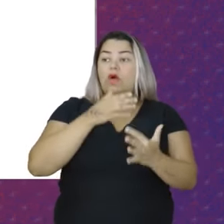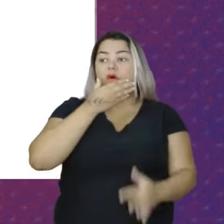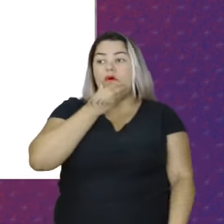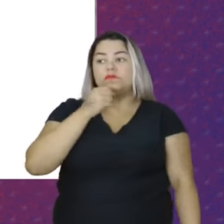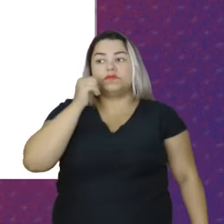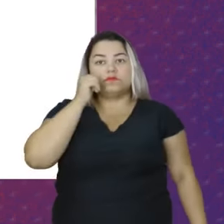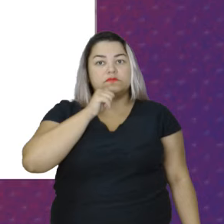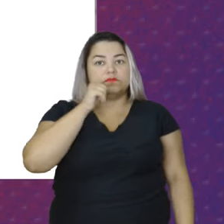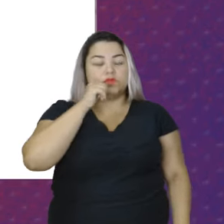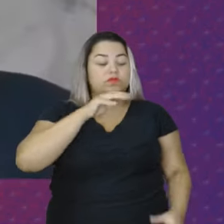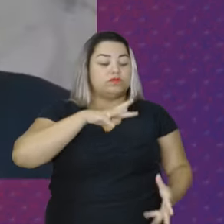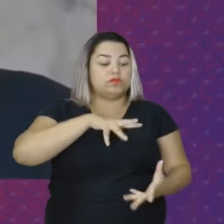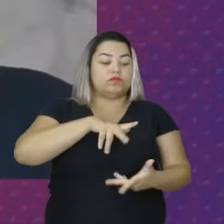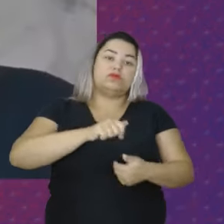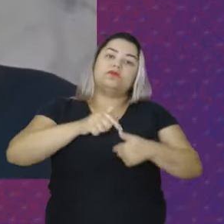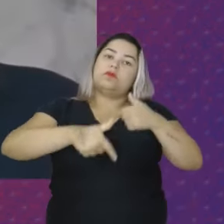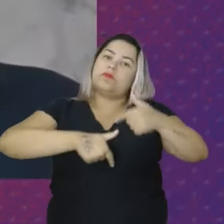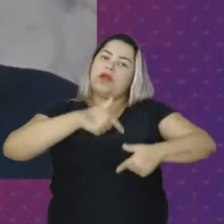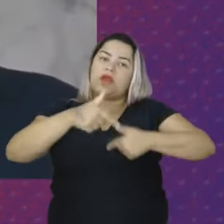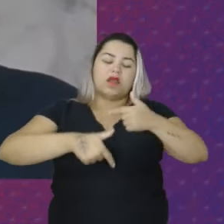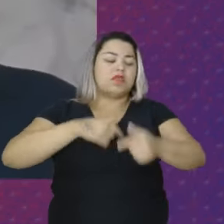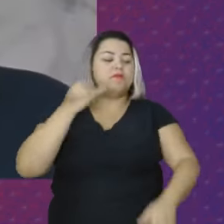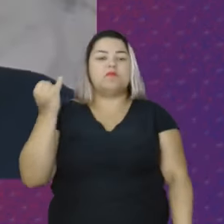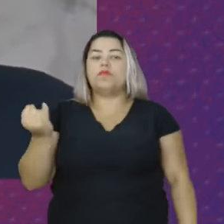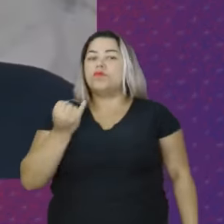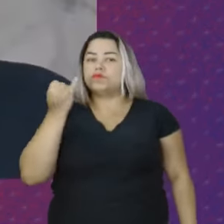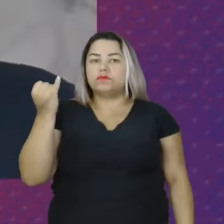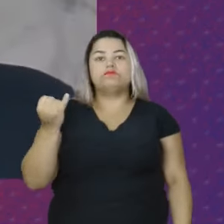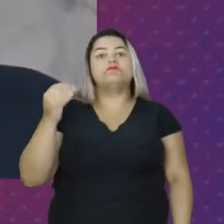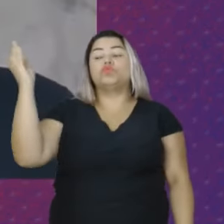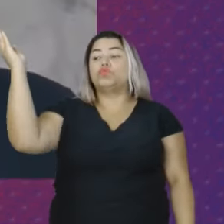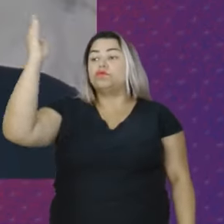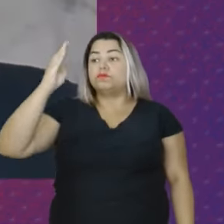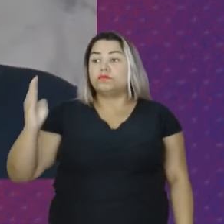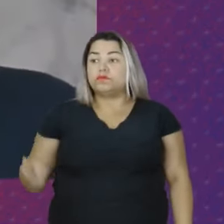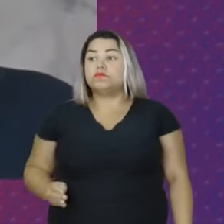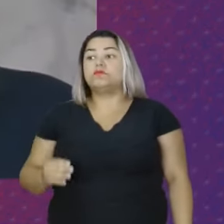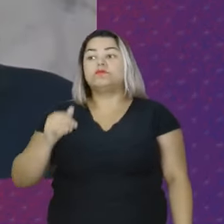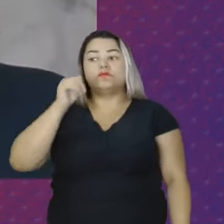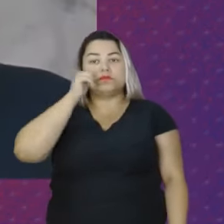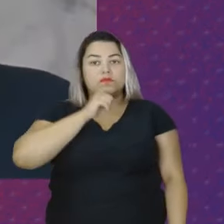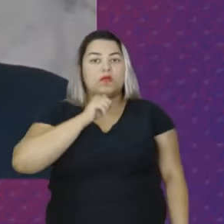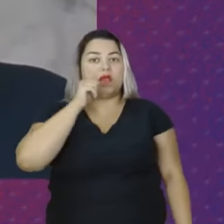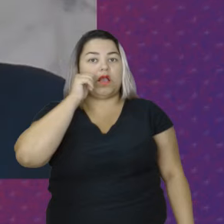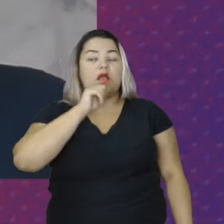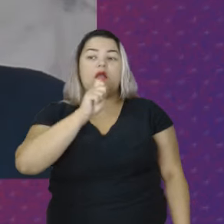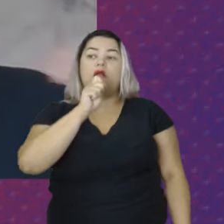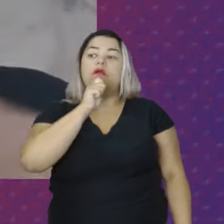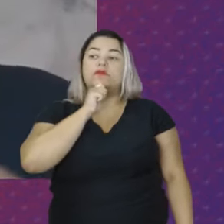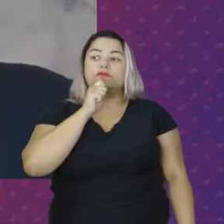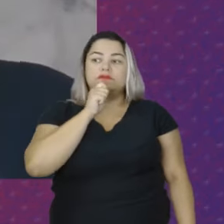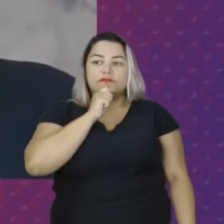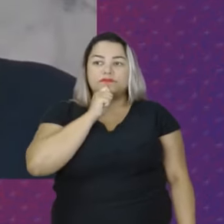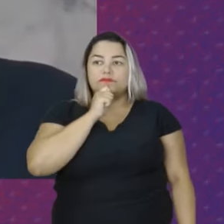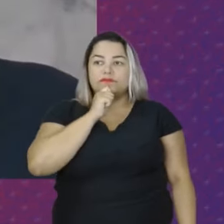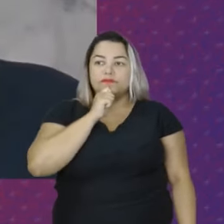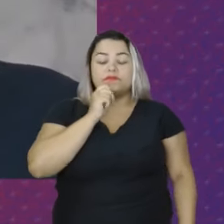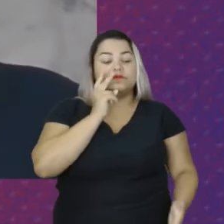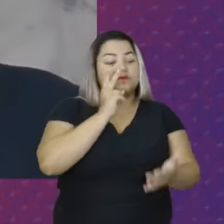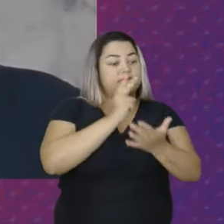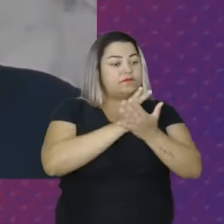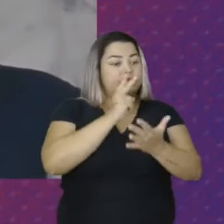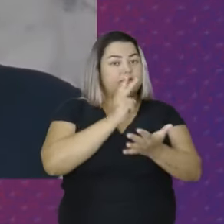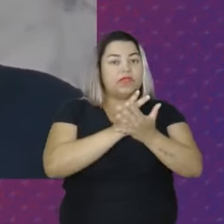do trabalho Isso é muito importante porque no Brasil as mulheres ainda, inclusive nas mesmas